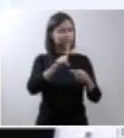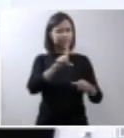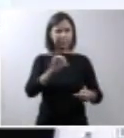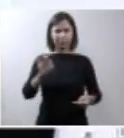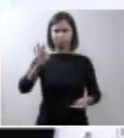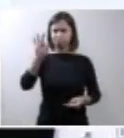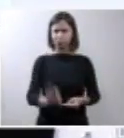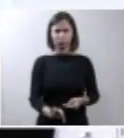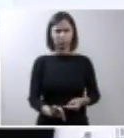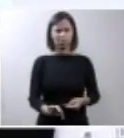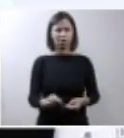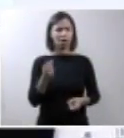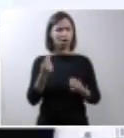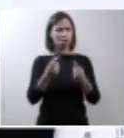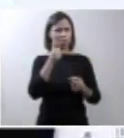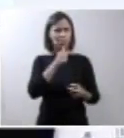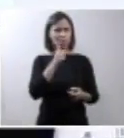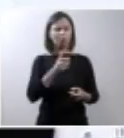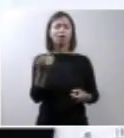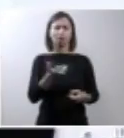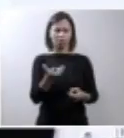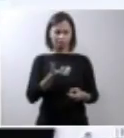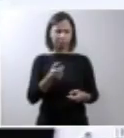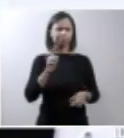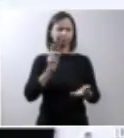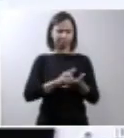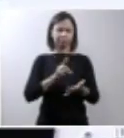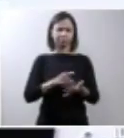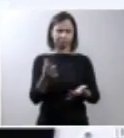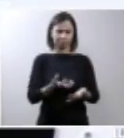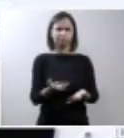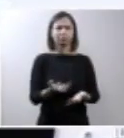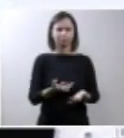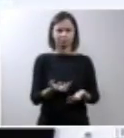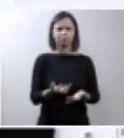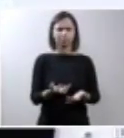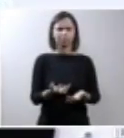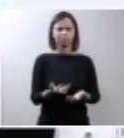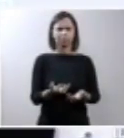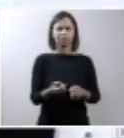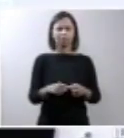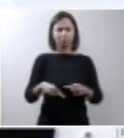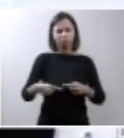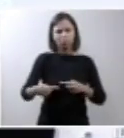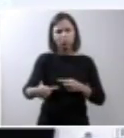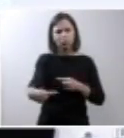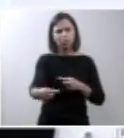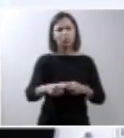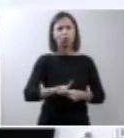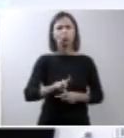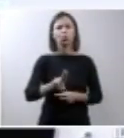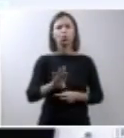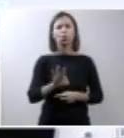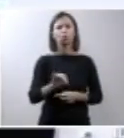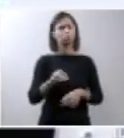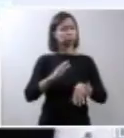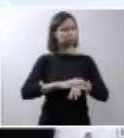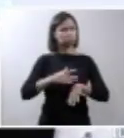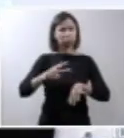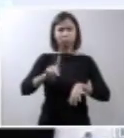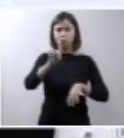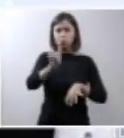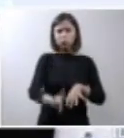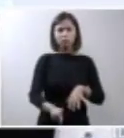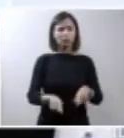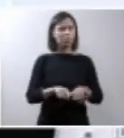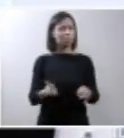que algumas mulheres querem, elas querem, como eu digo, postergar o luto, e elas têm o direito de postergar